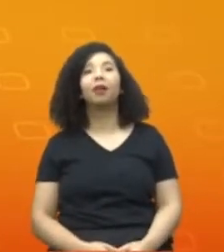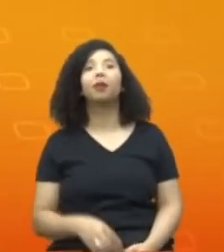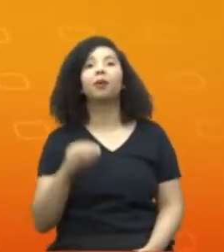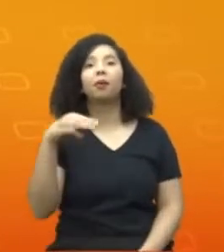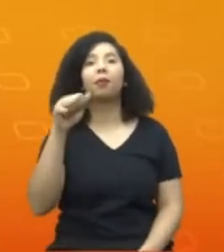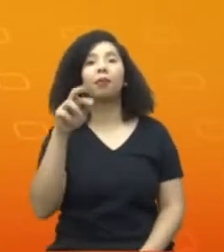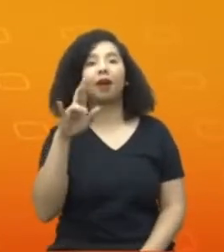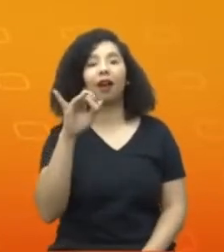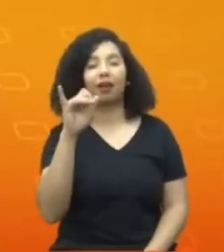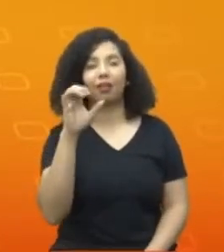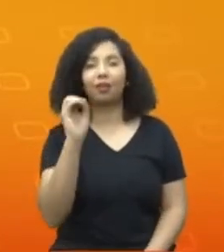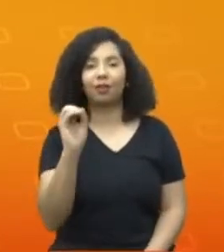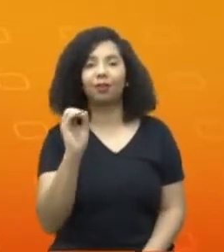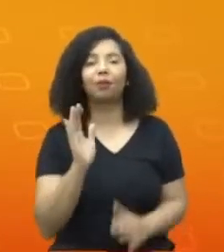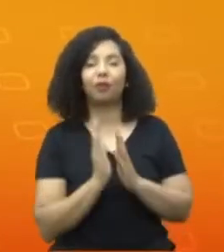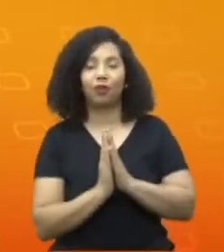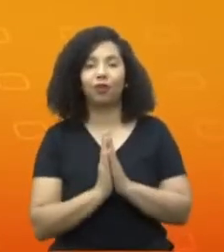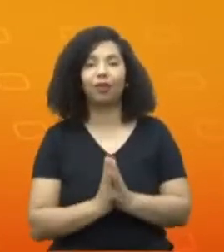Muito bem.